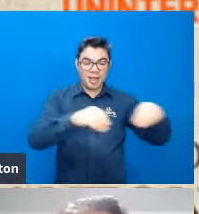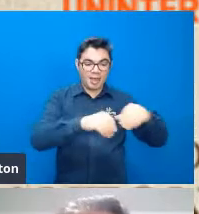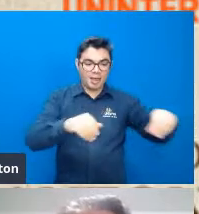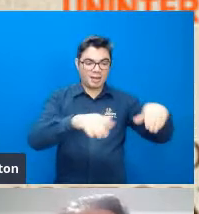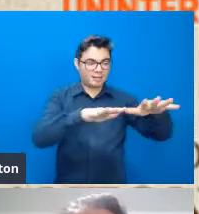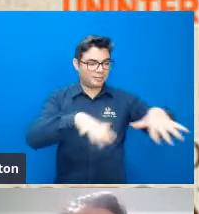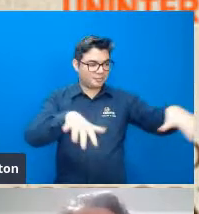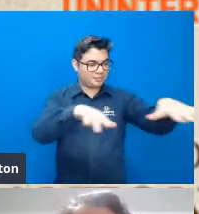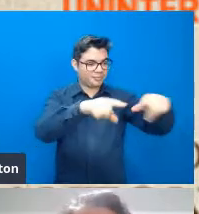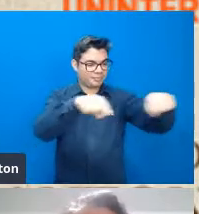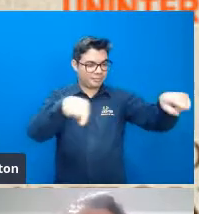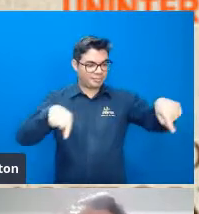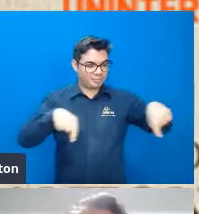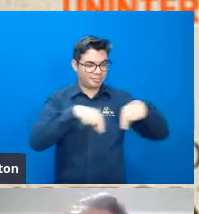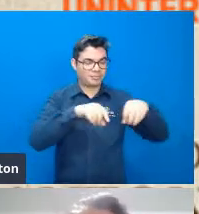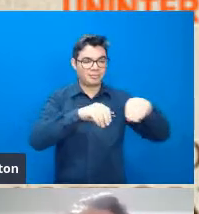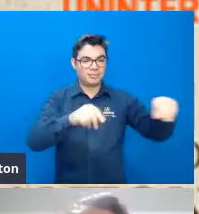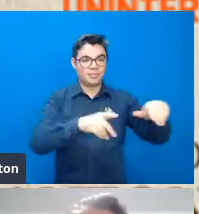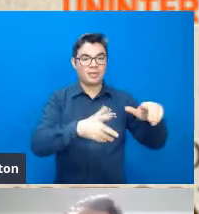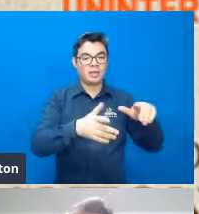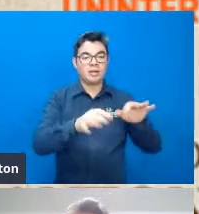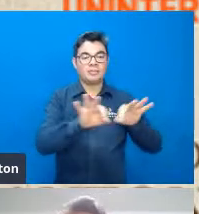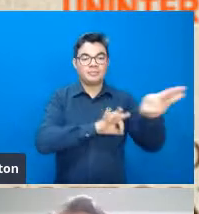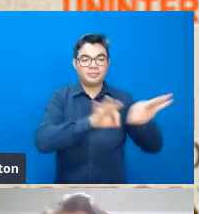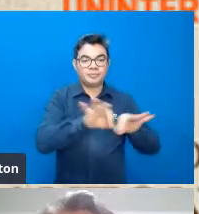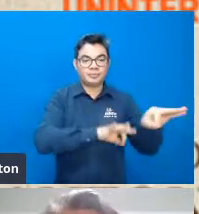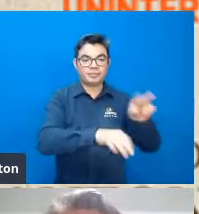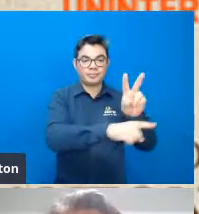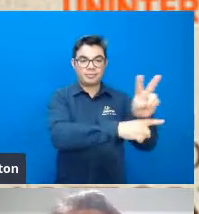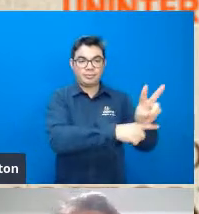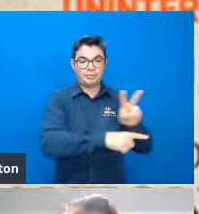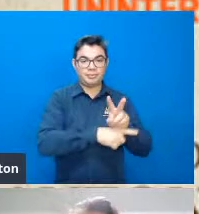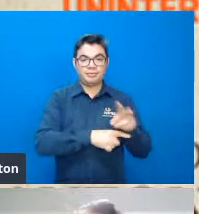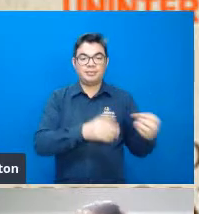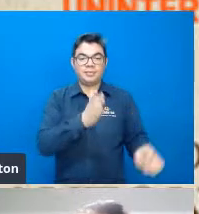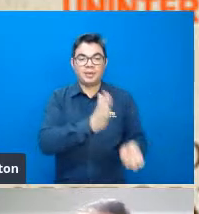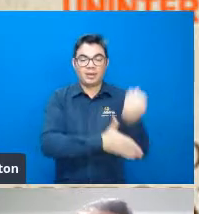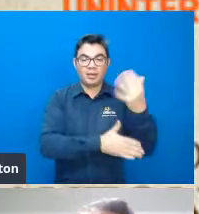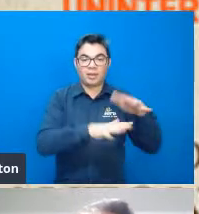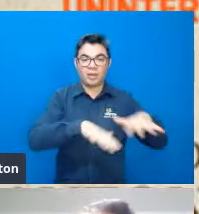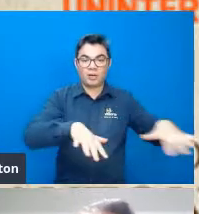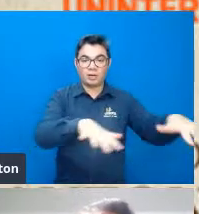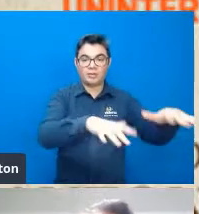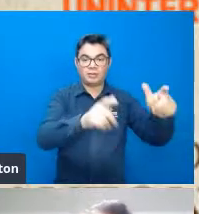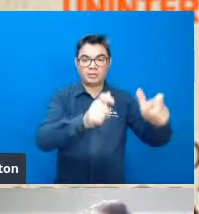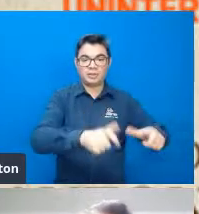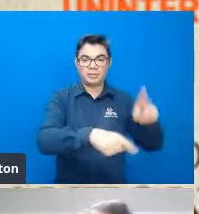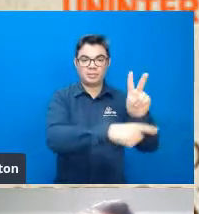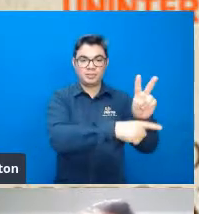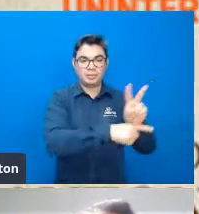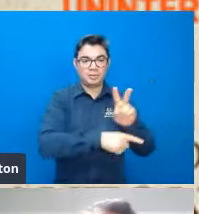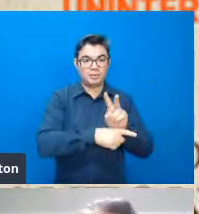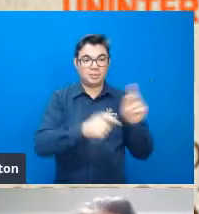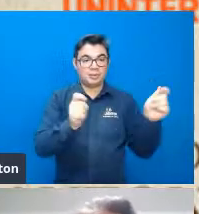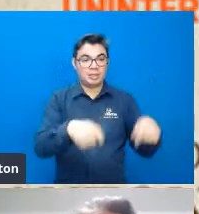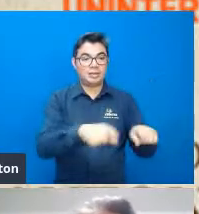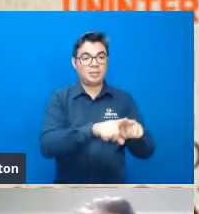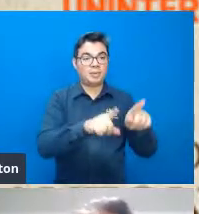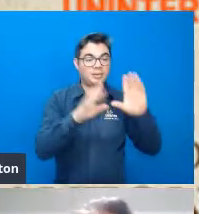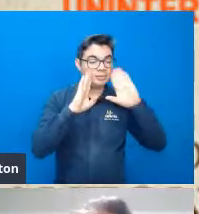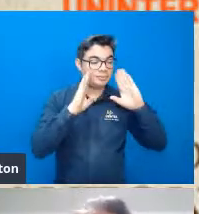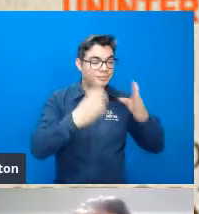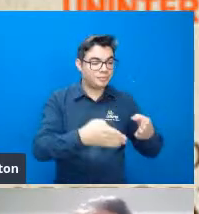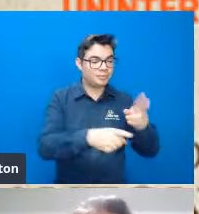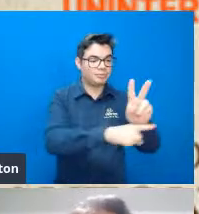o manejo de unidades de conservação a criação de novas unidades de conservação justamente voltadas para a preservação